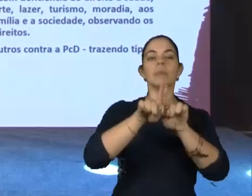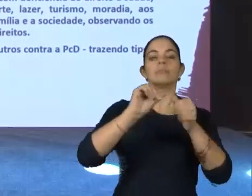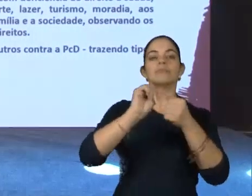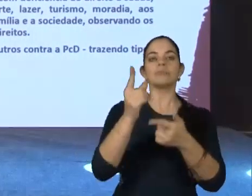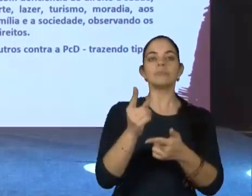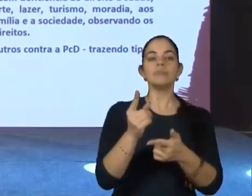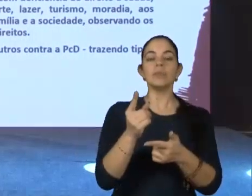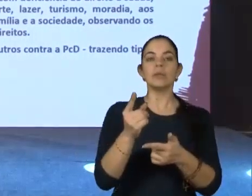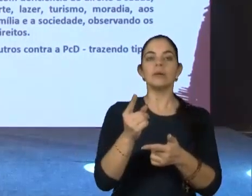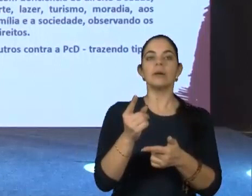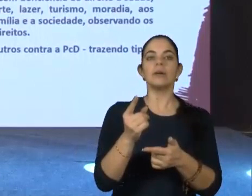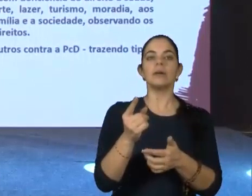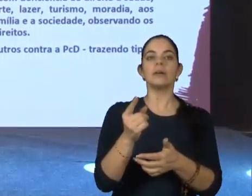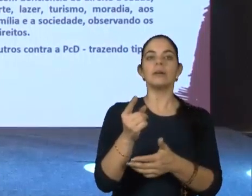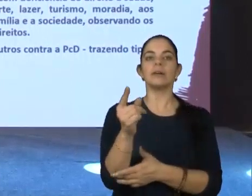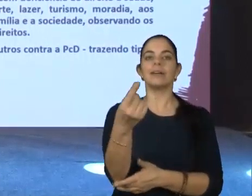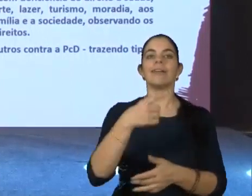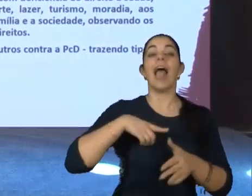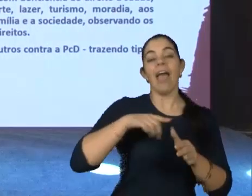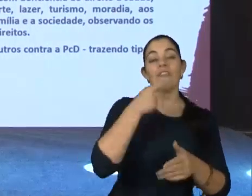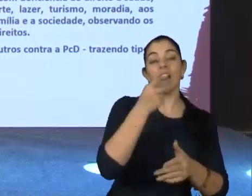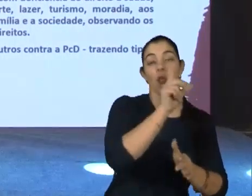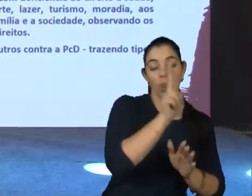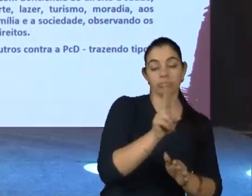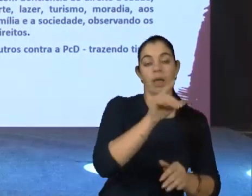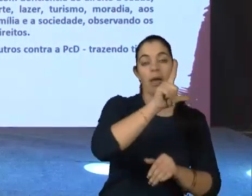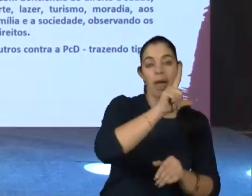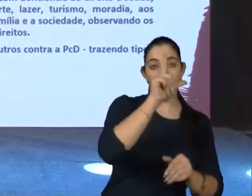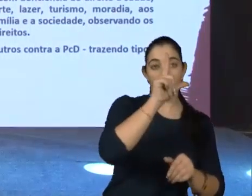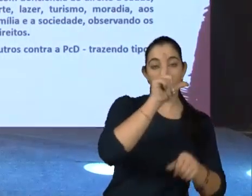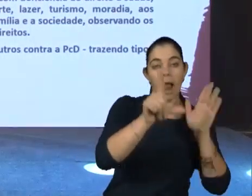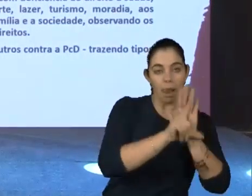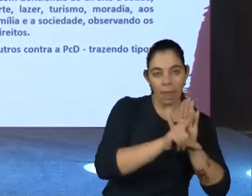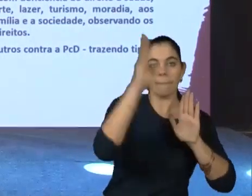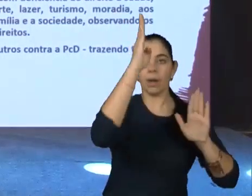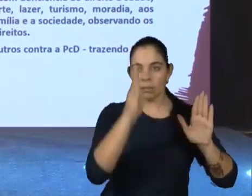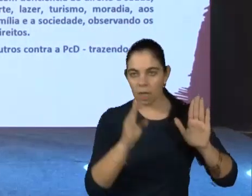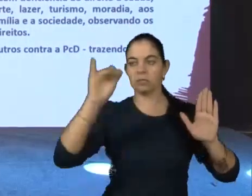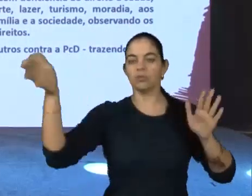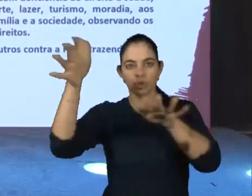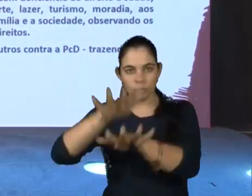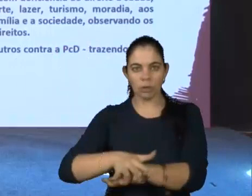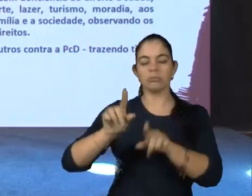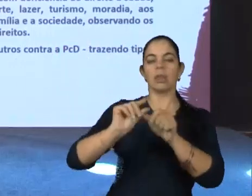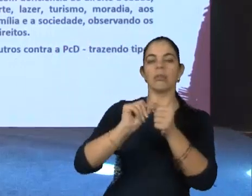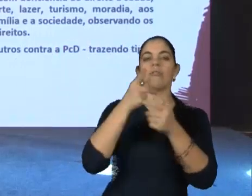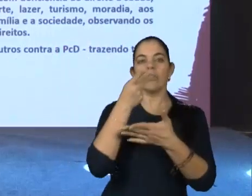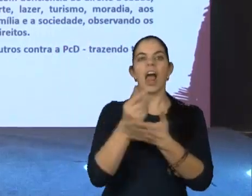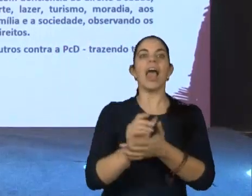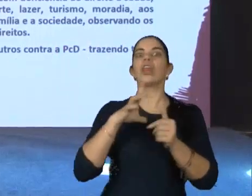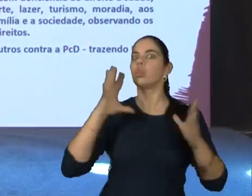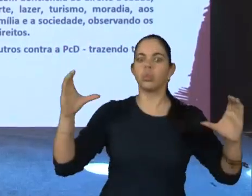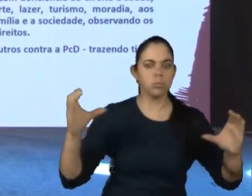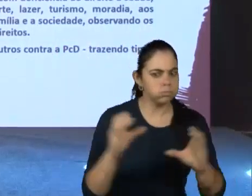LBI, vamos chamar a lei brasileira de inclusão de LBI, ela materializa todos esses direitos, ela materializa